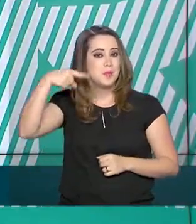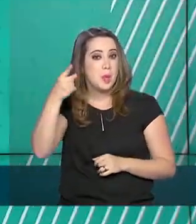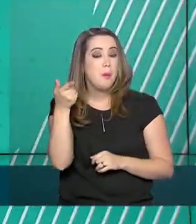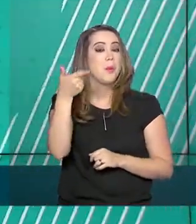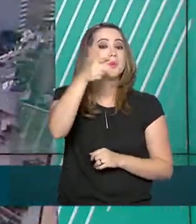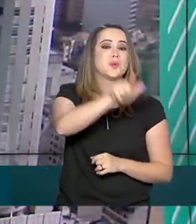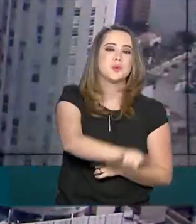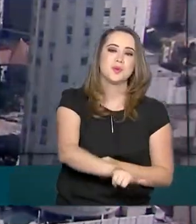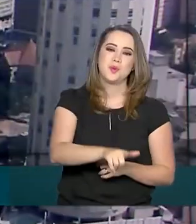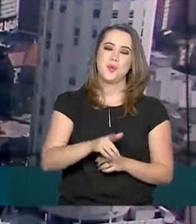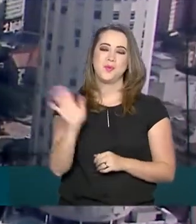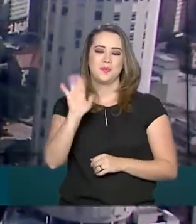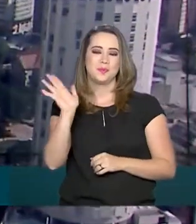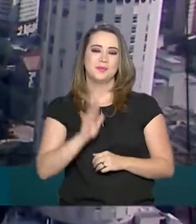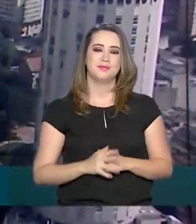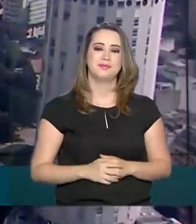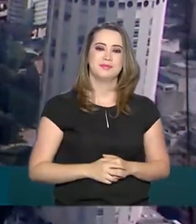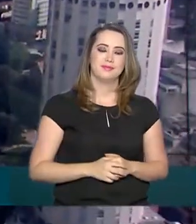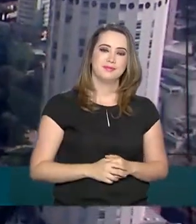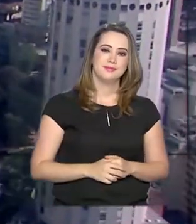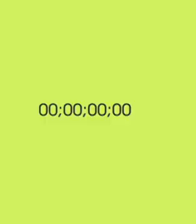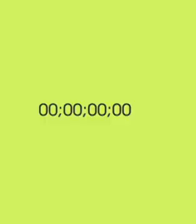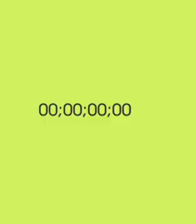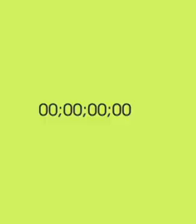A gente se encontra na próxima edição. Até lá!